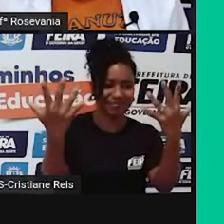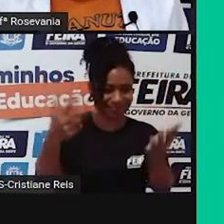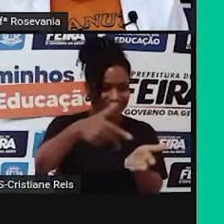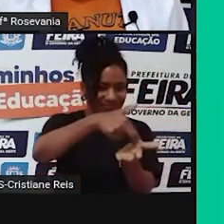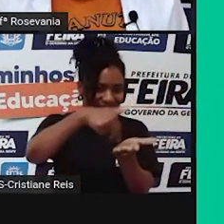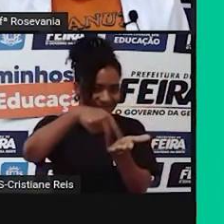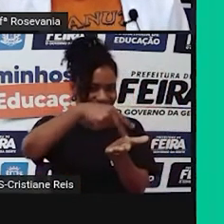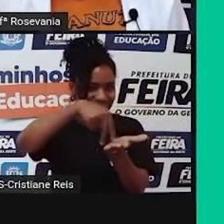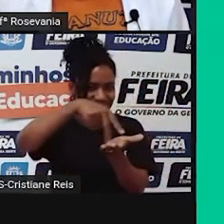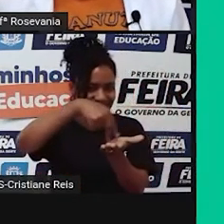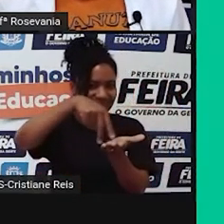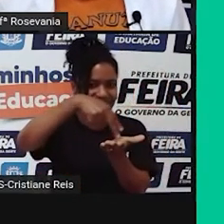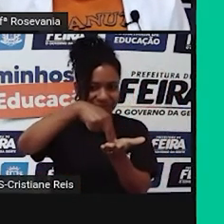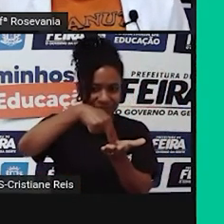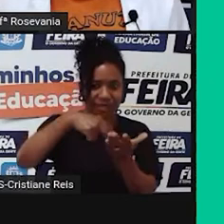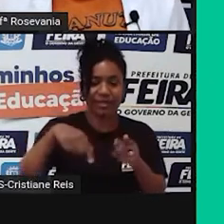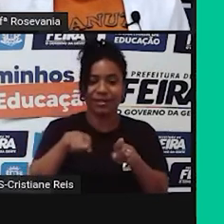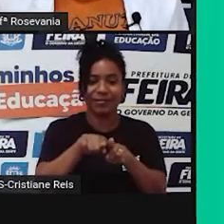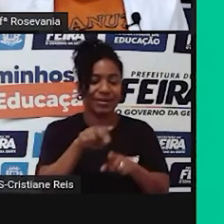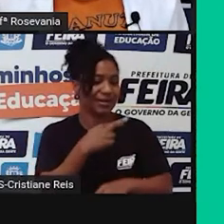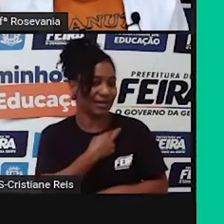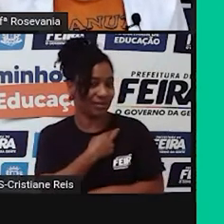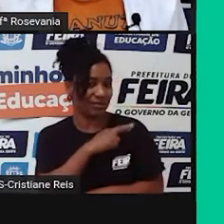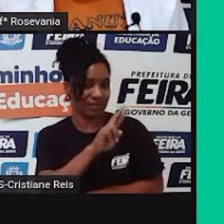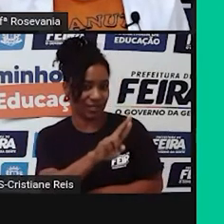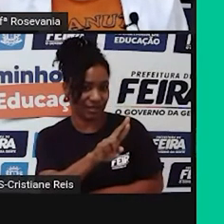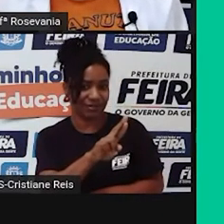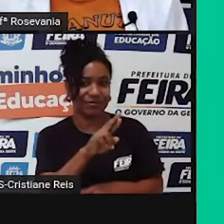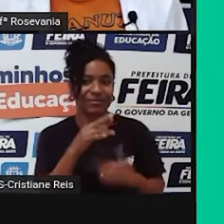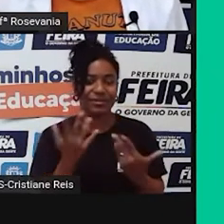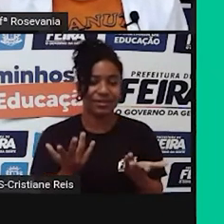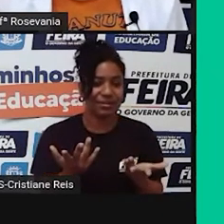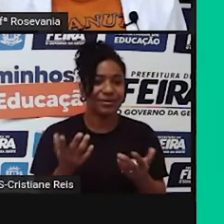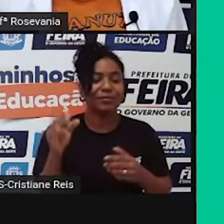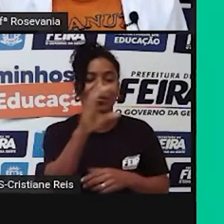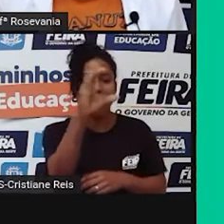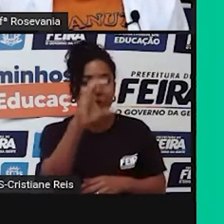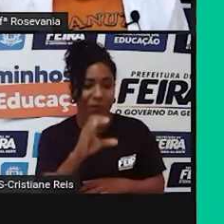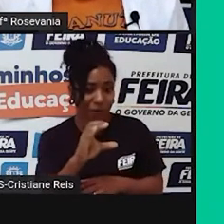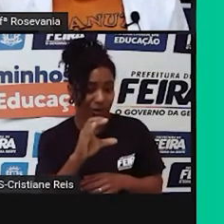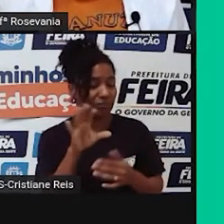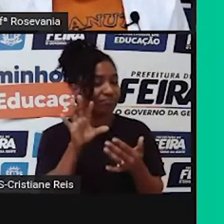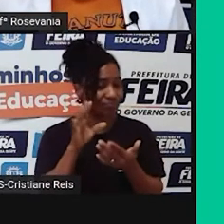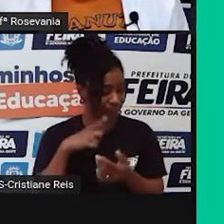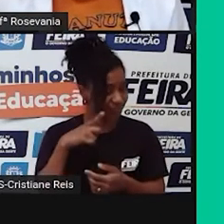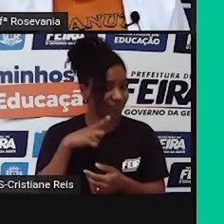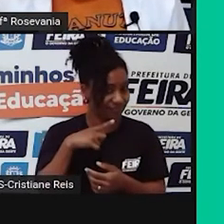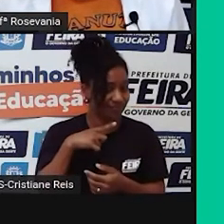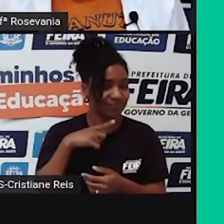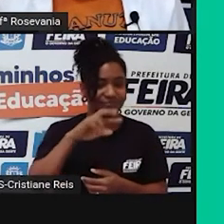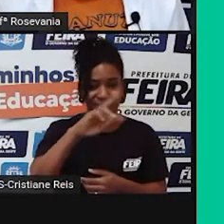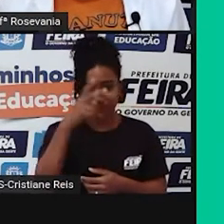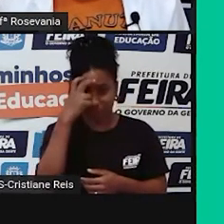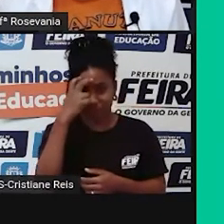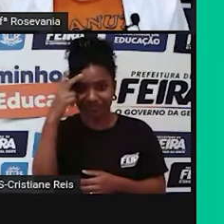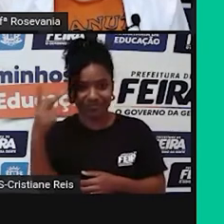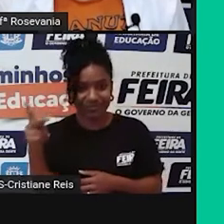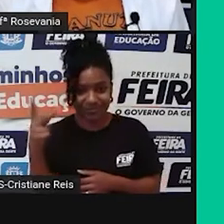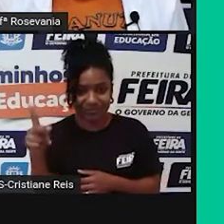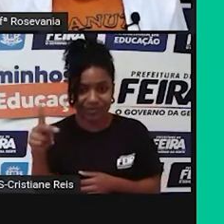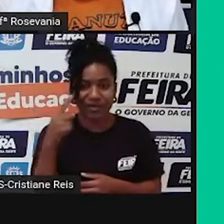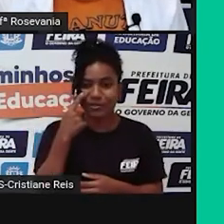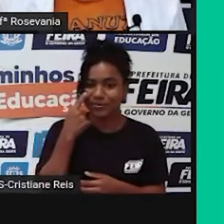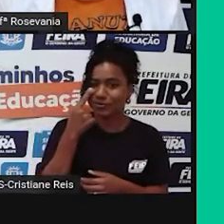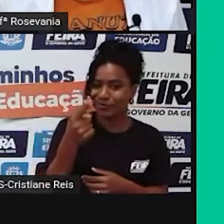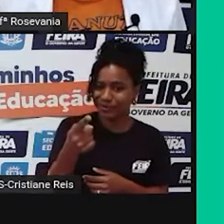comemoração disso. A religiosidade, né, ligada à religião católica, aqui também até nos litrais a gente observar isso,